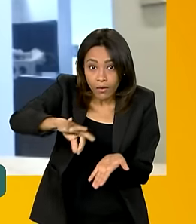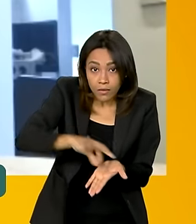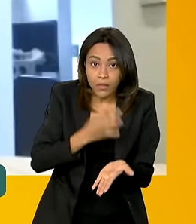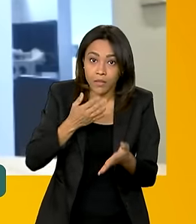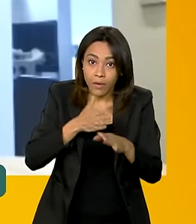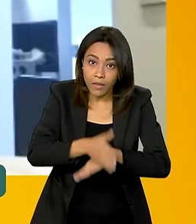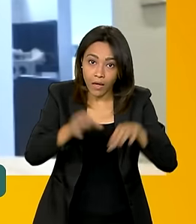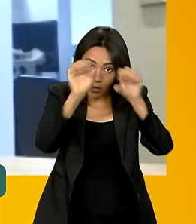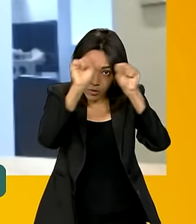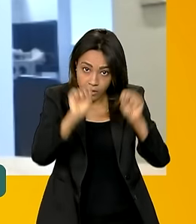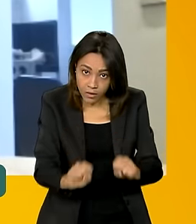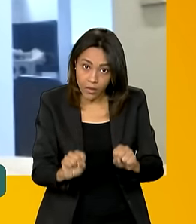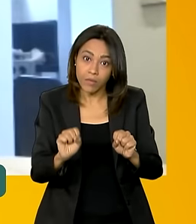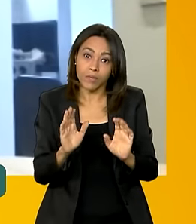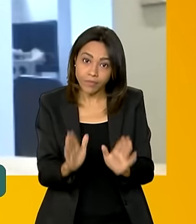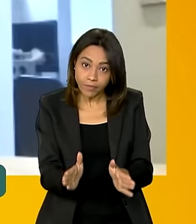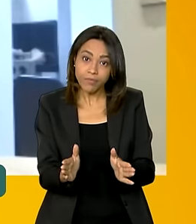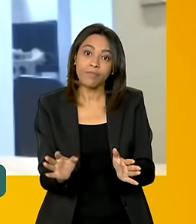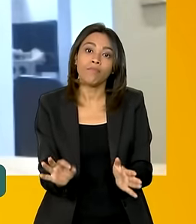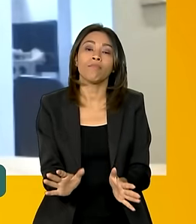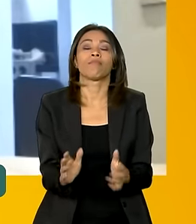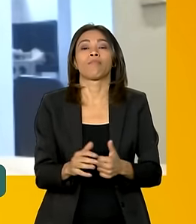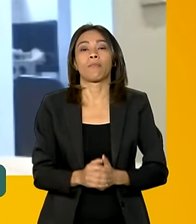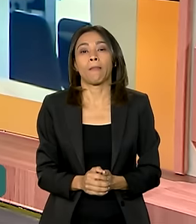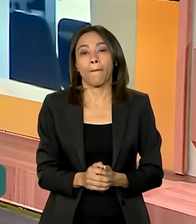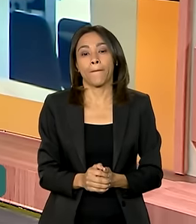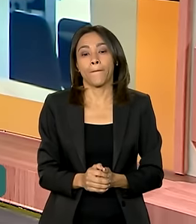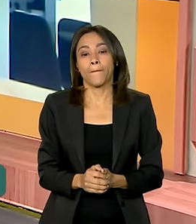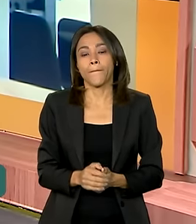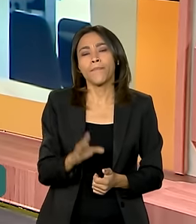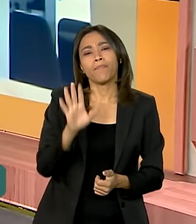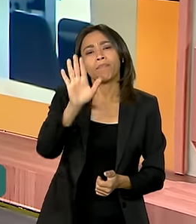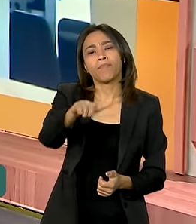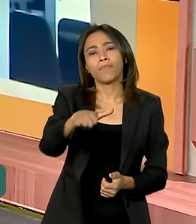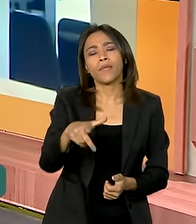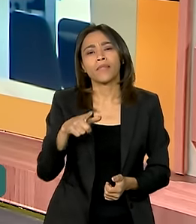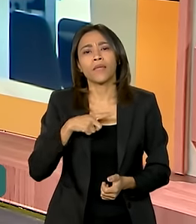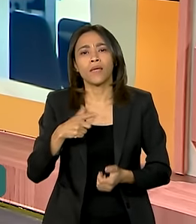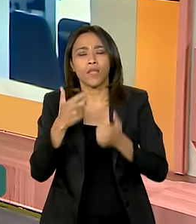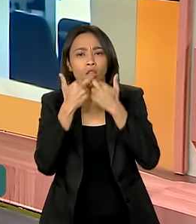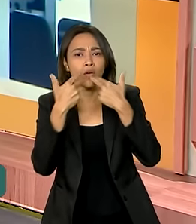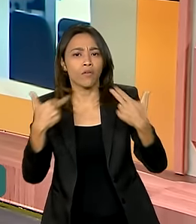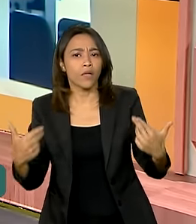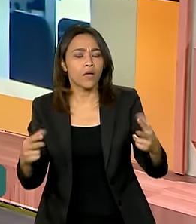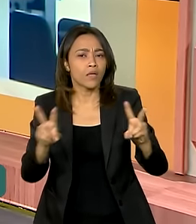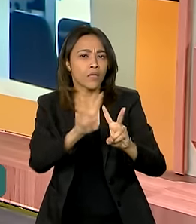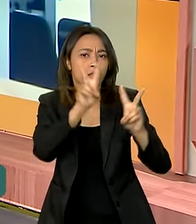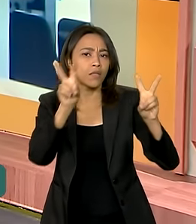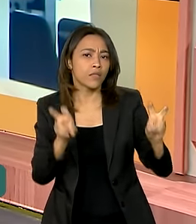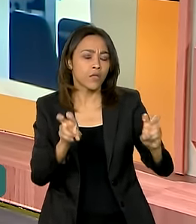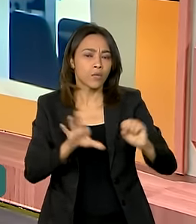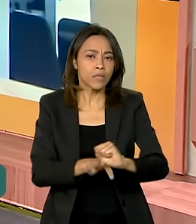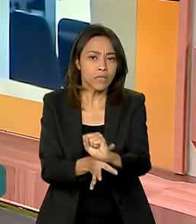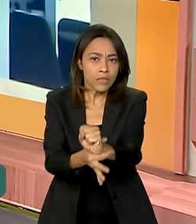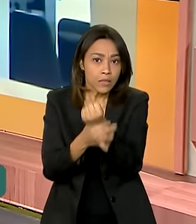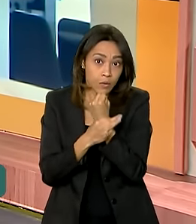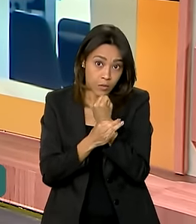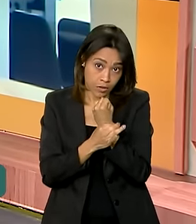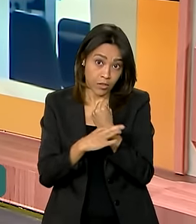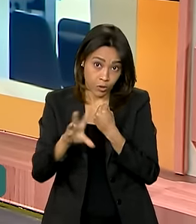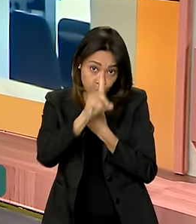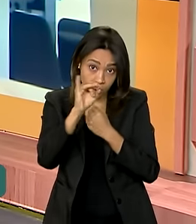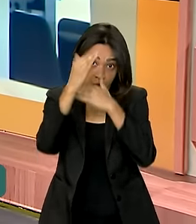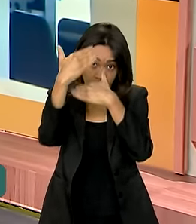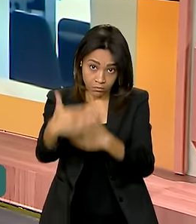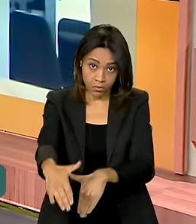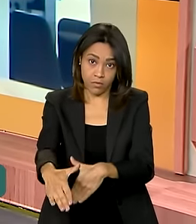mas a isenção da taxa de inscrição já foi confirmada. Tem alguma novidade em relação à segurança no dia das provas, coordenadora?